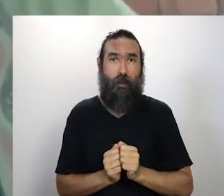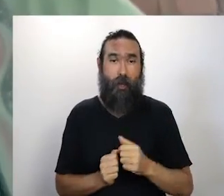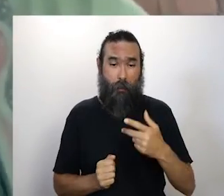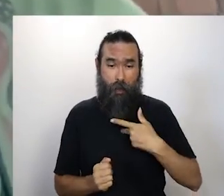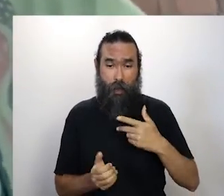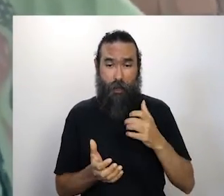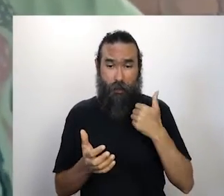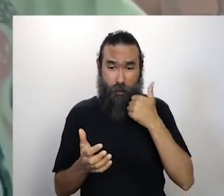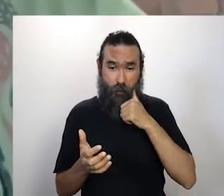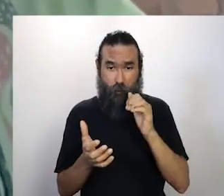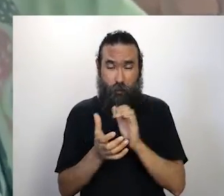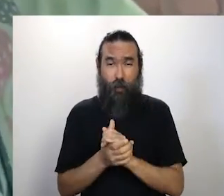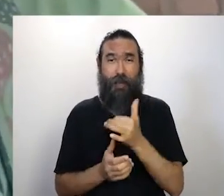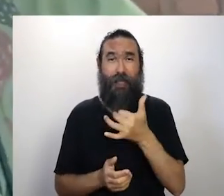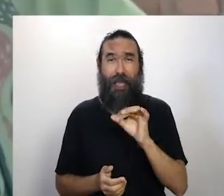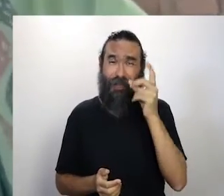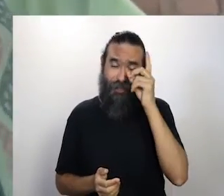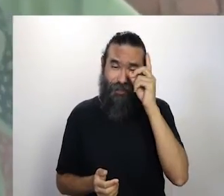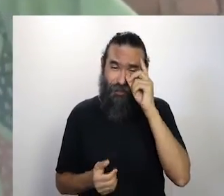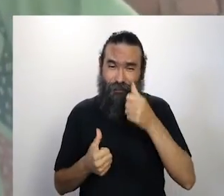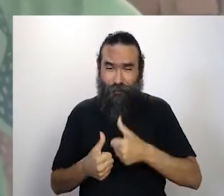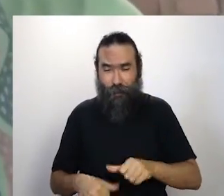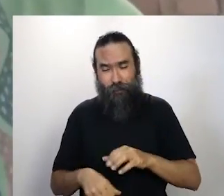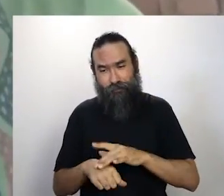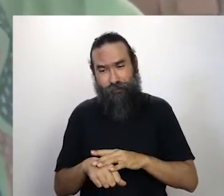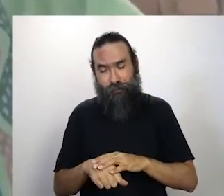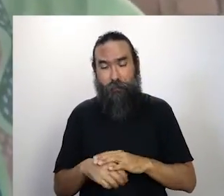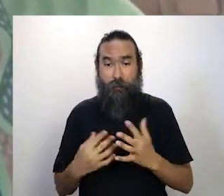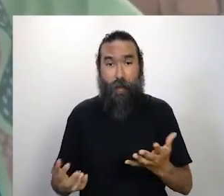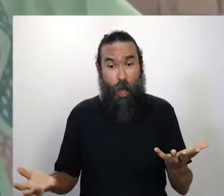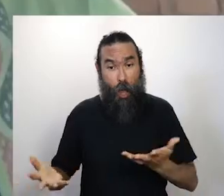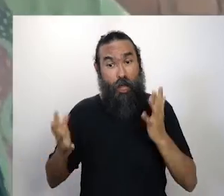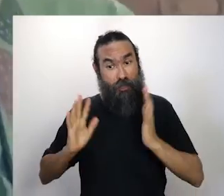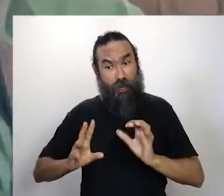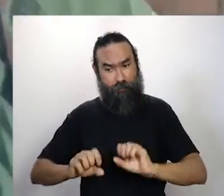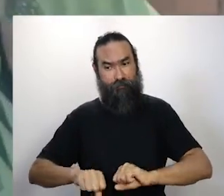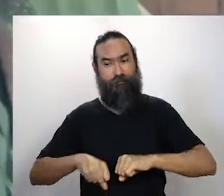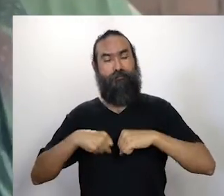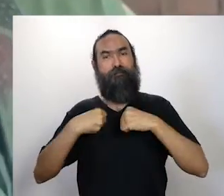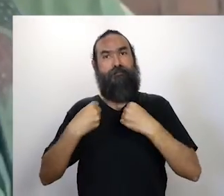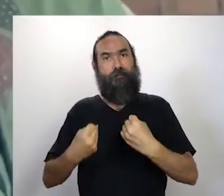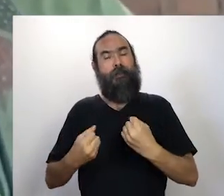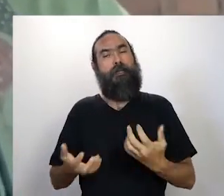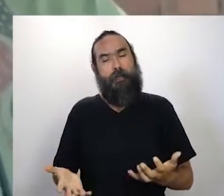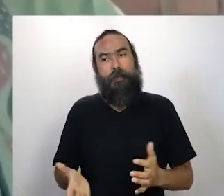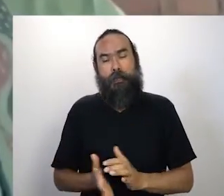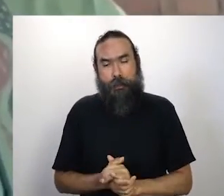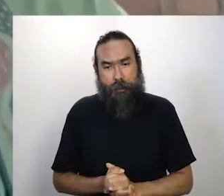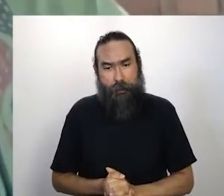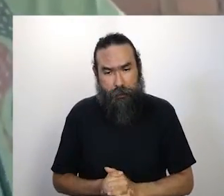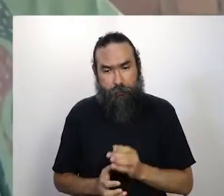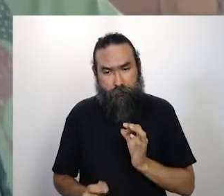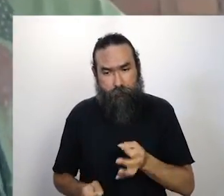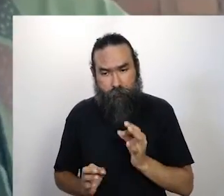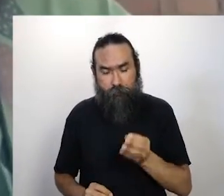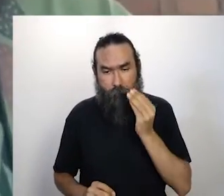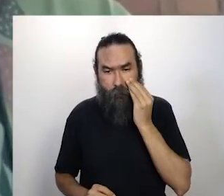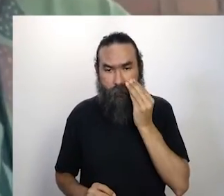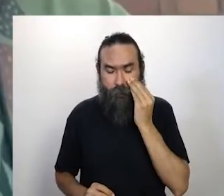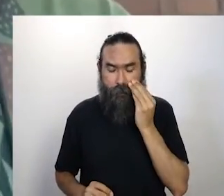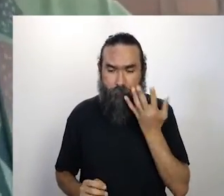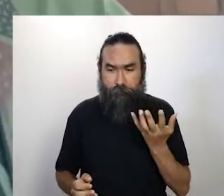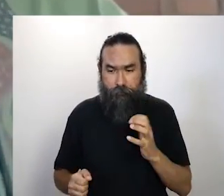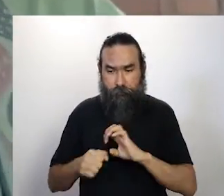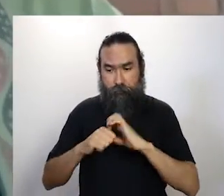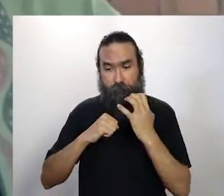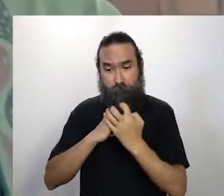né? Mas a gente está bem agora, mas é uma situação que a gente se depara, né? De uma certa forma, agora dá